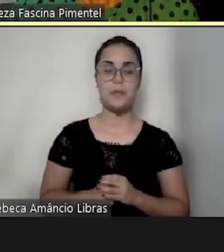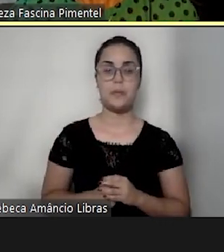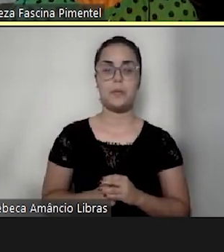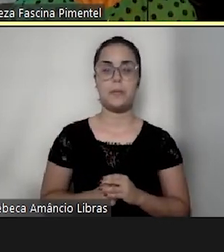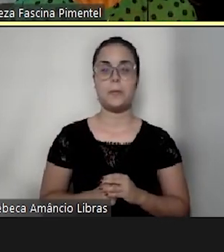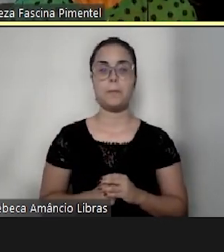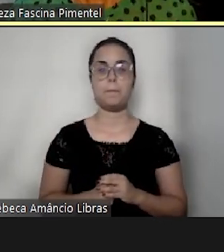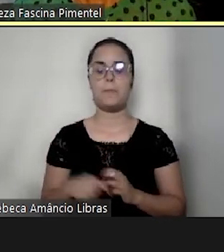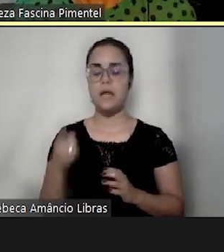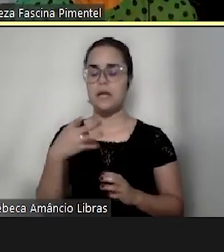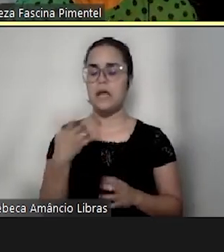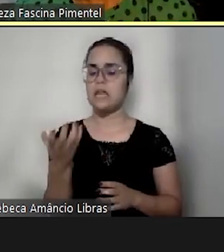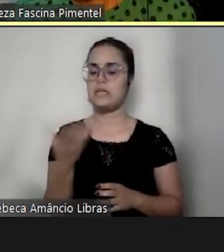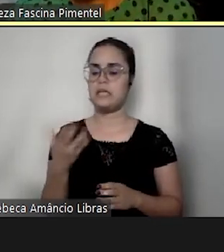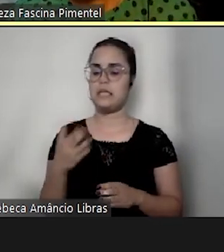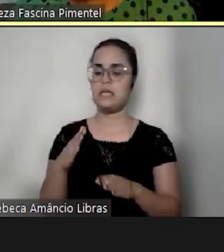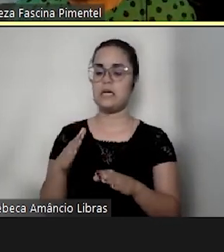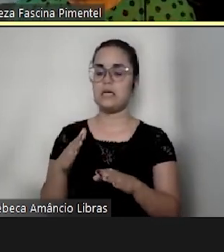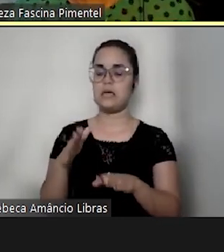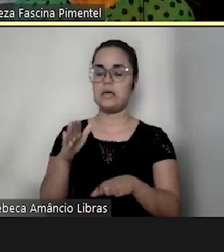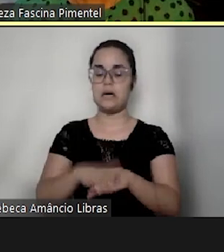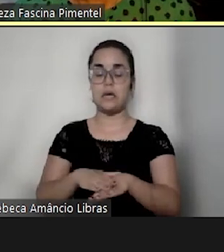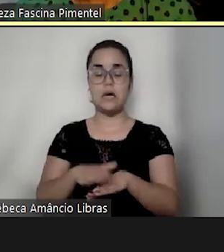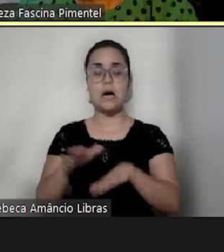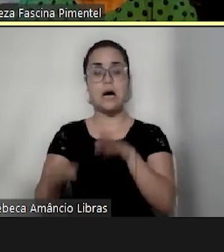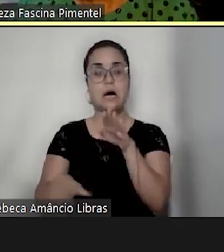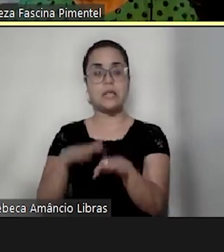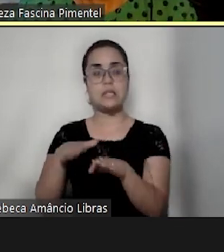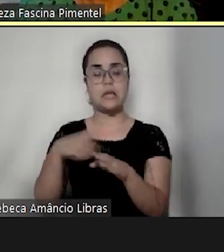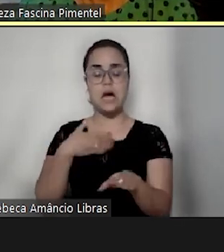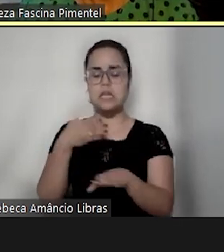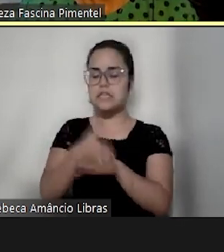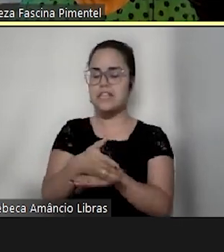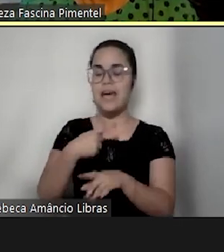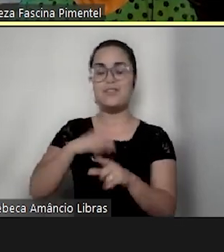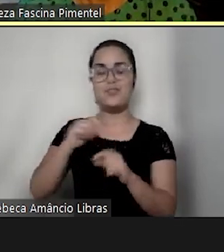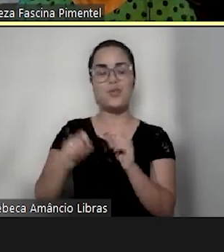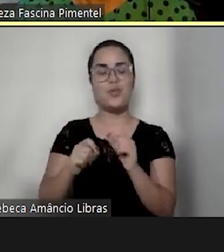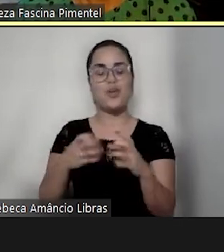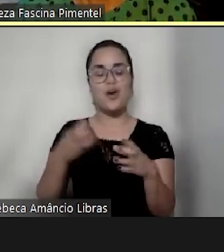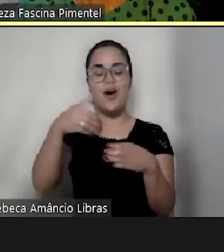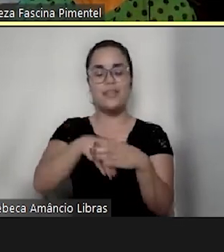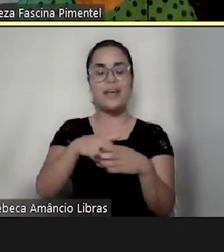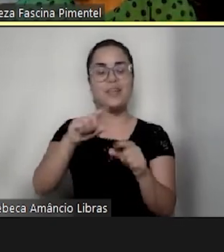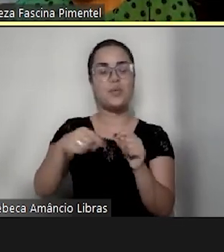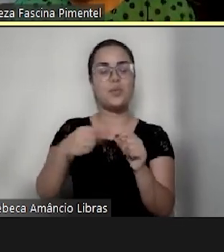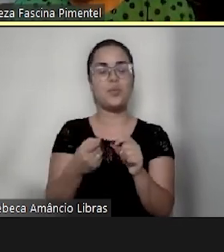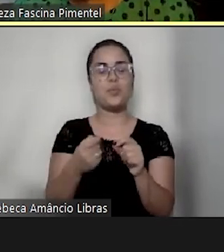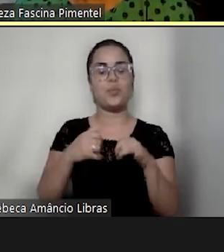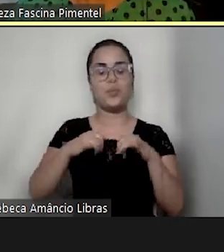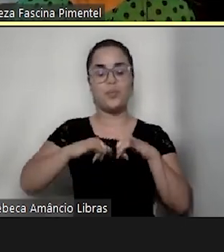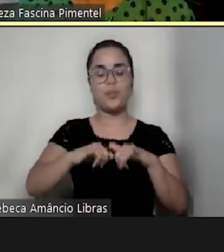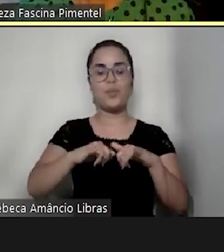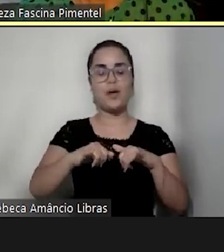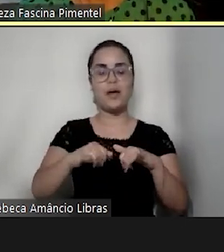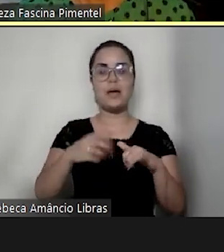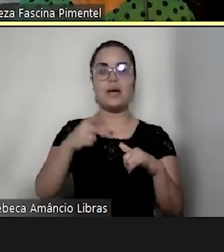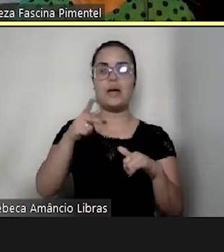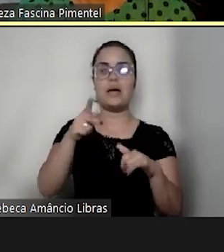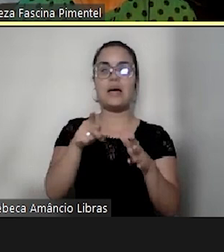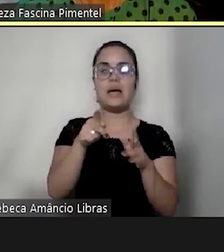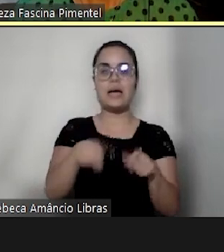e ele queria andar dentro do carrinho do supermercado, carrinho de compra. E eu sempre tava meio atrasada.